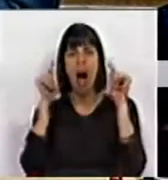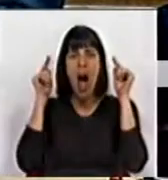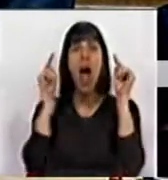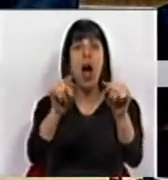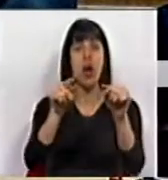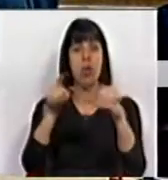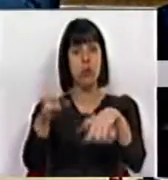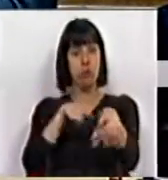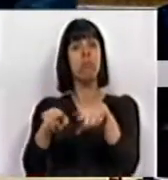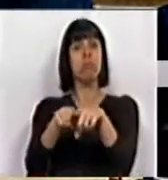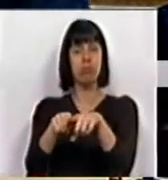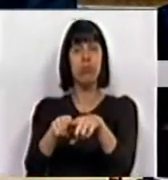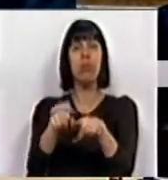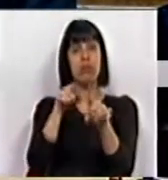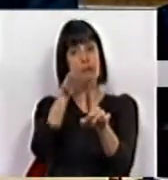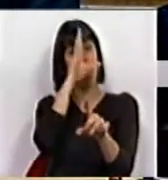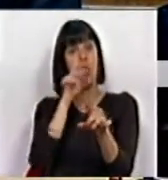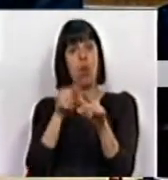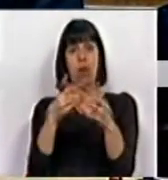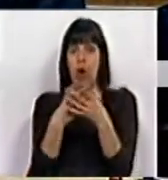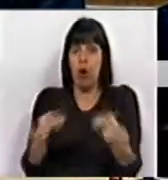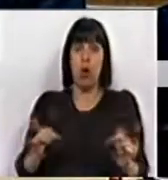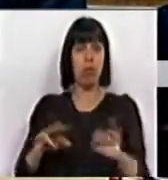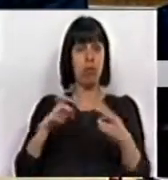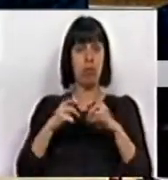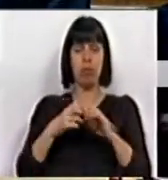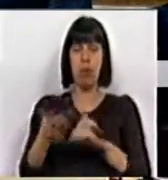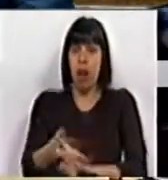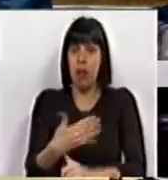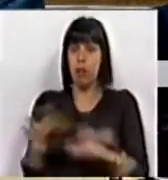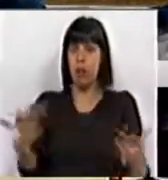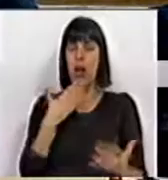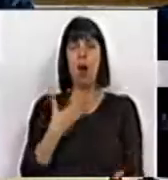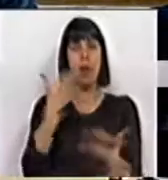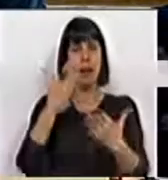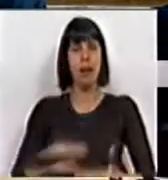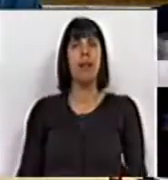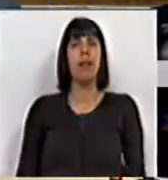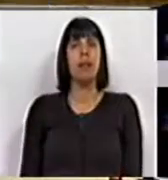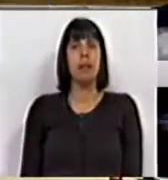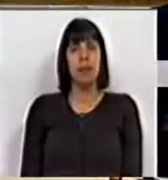acusadores desta política e deste governo que não resolve os problemas nacionais. Muito obrigado.